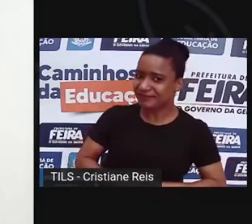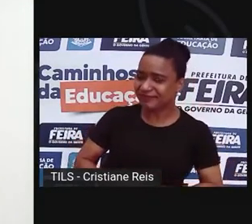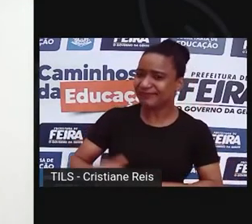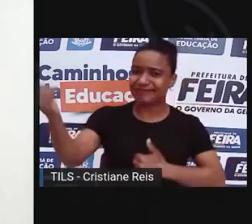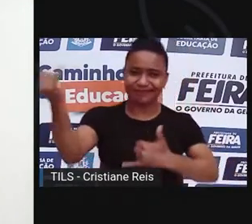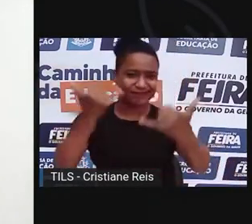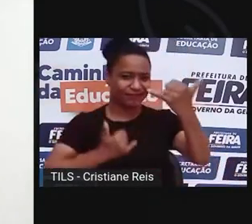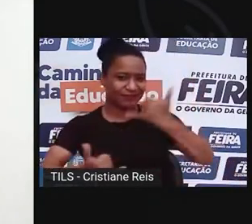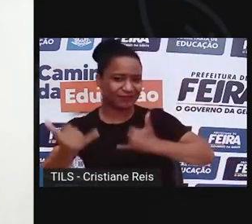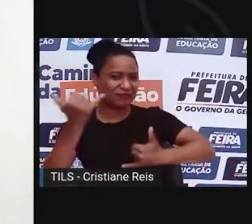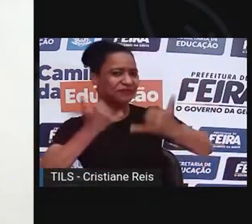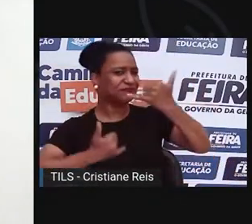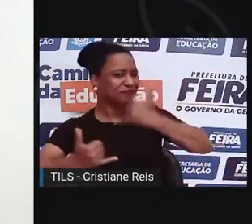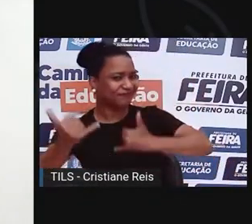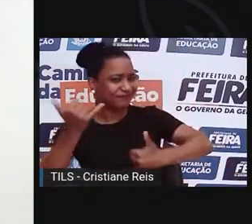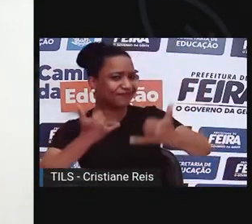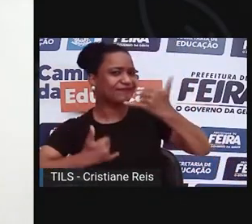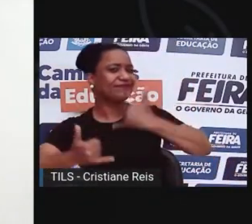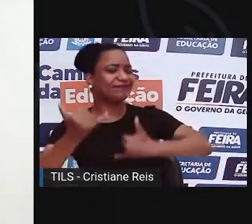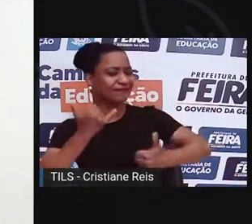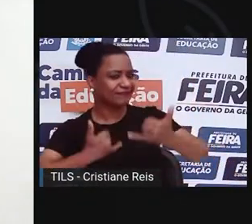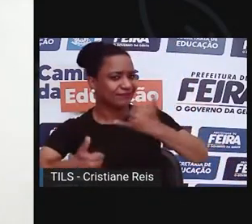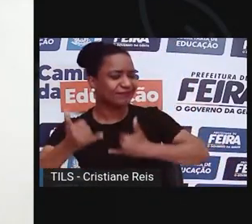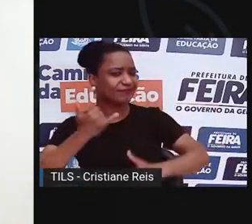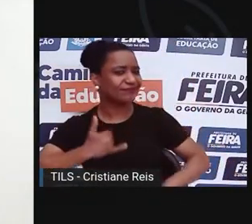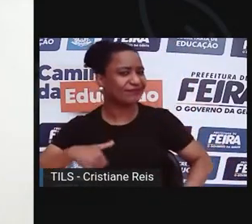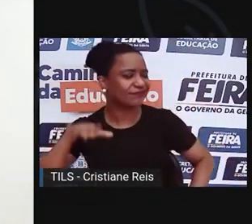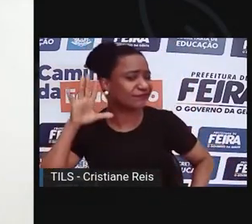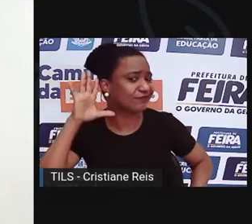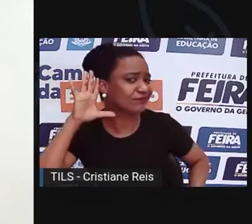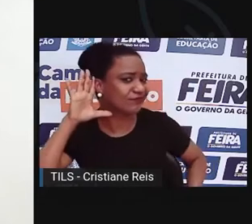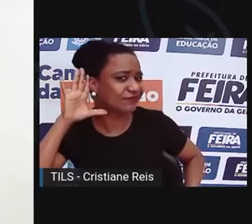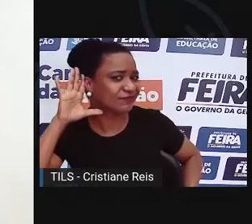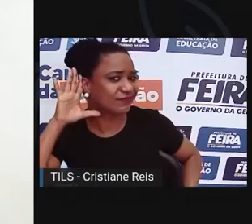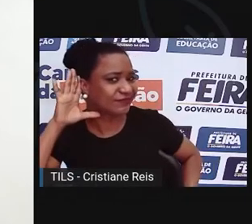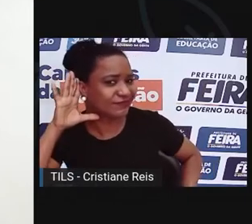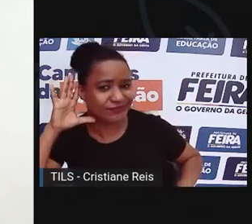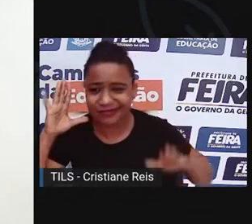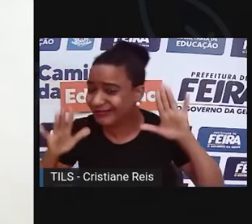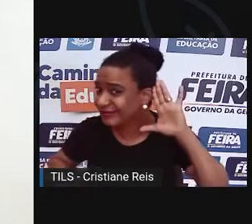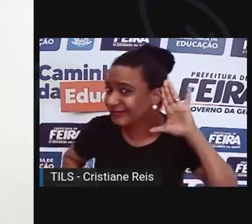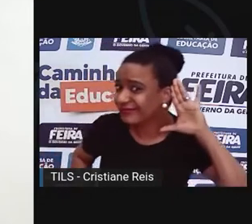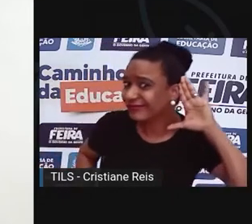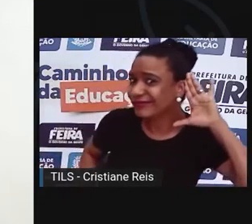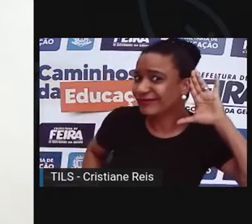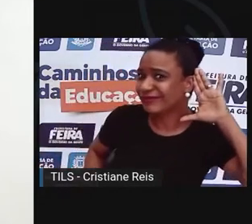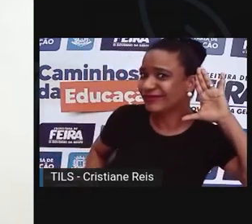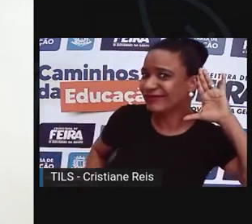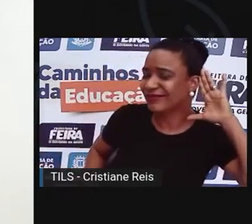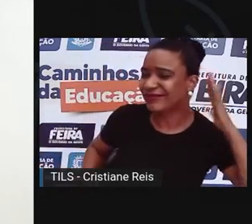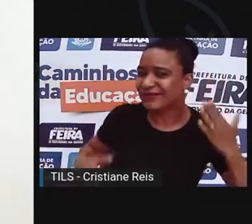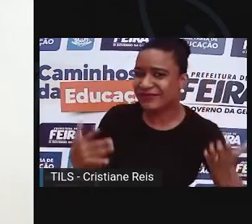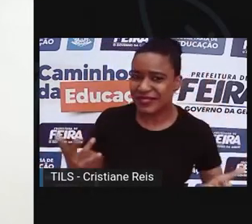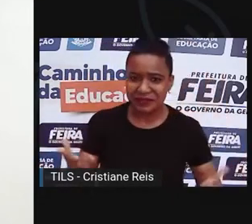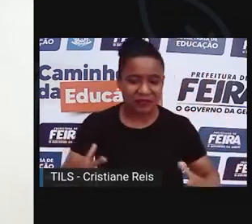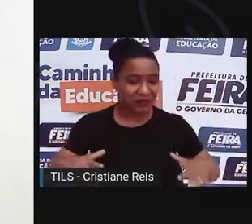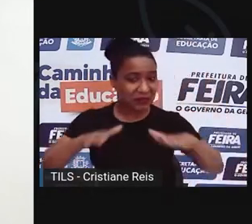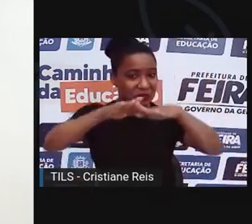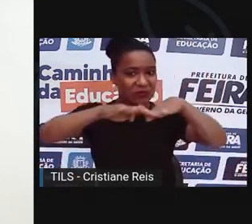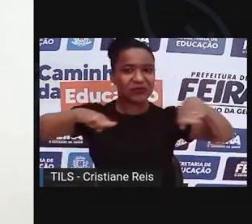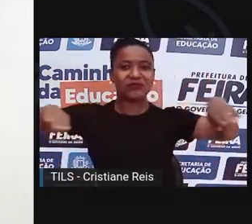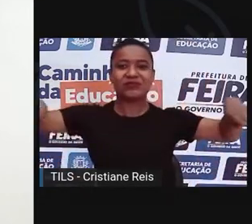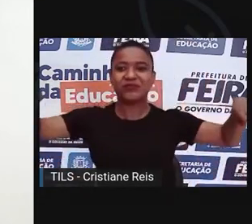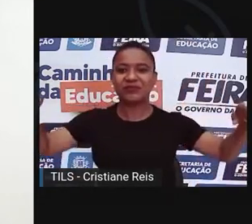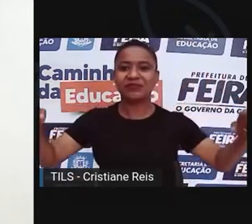Andam dizendo por aí Que uma lei já se formou Para